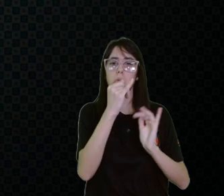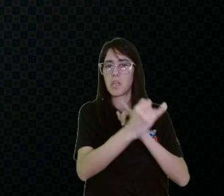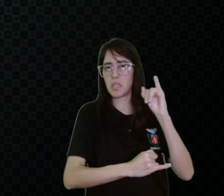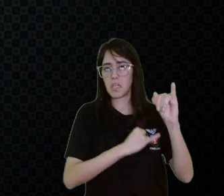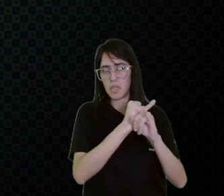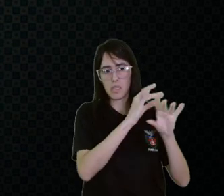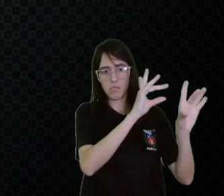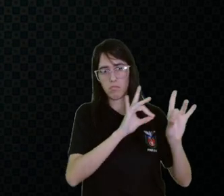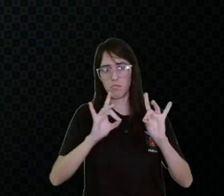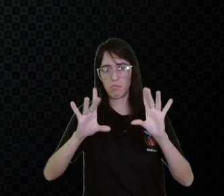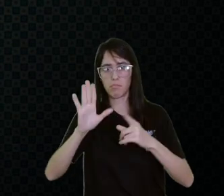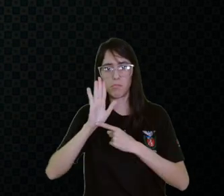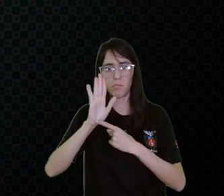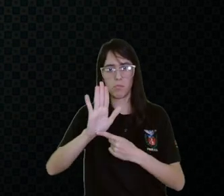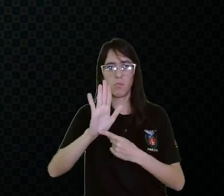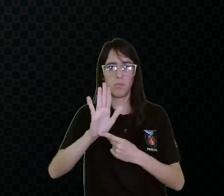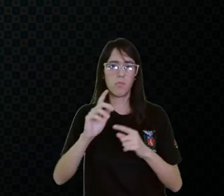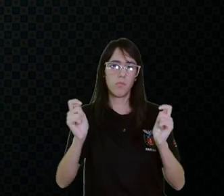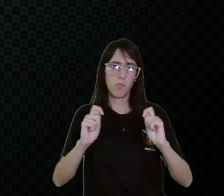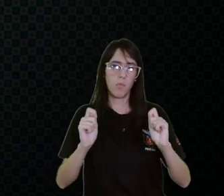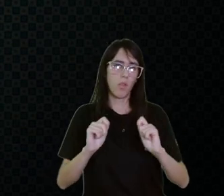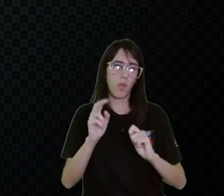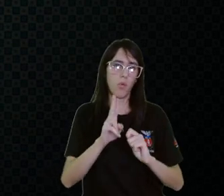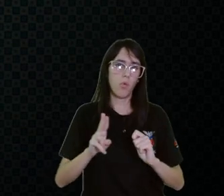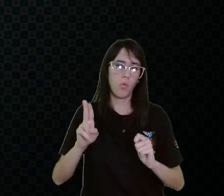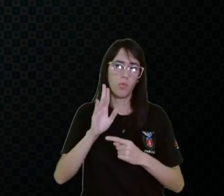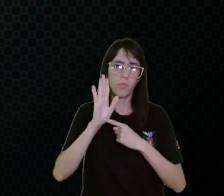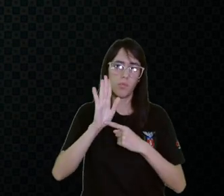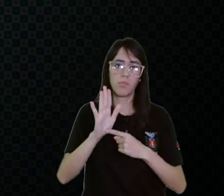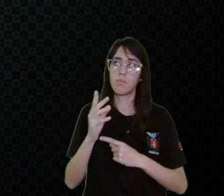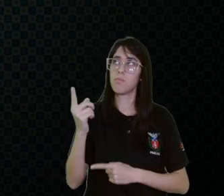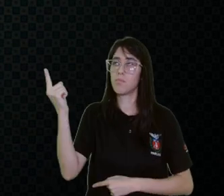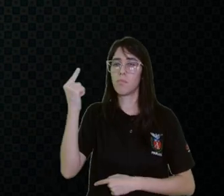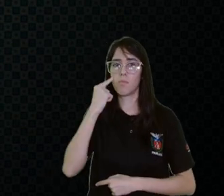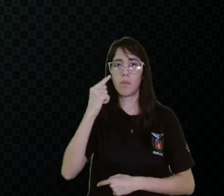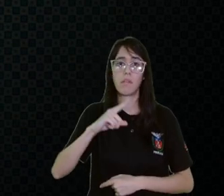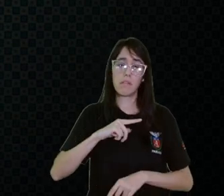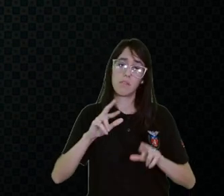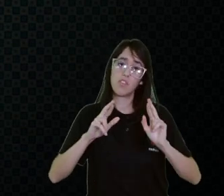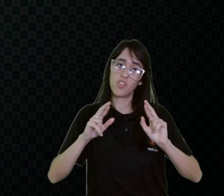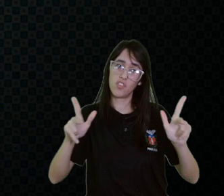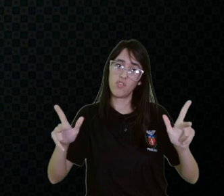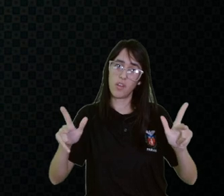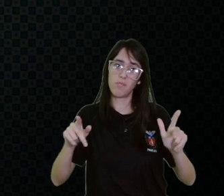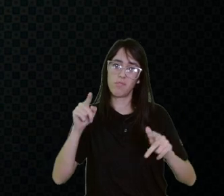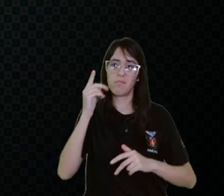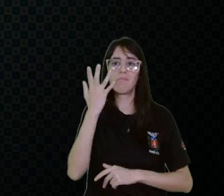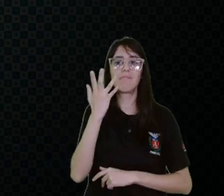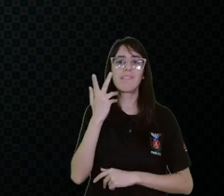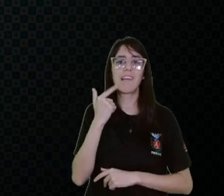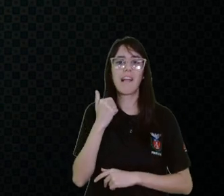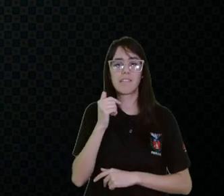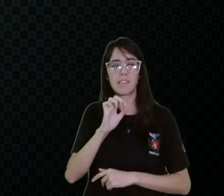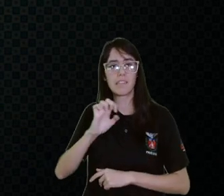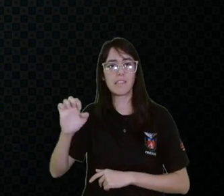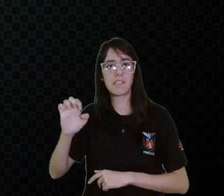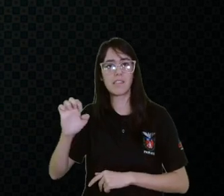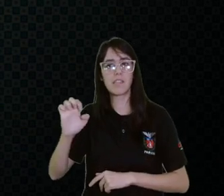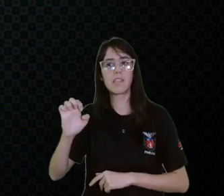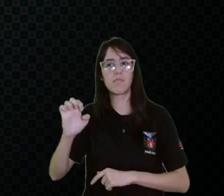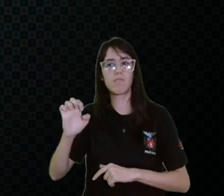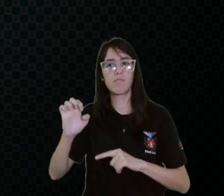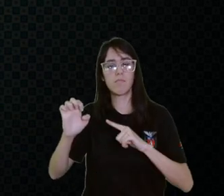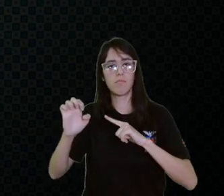Então, é de uso que a gente pode colocar no slide. A diferença do nosso, da nossa criança à esquerda, e ela é bem